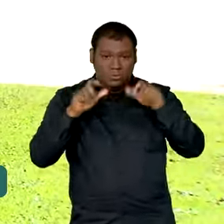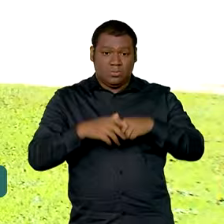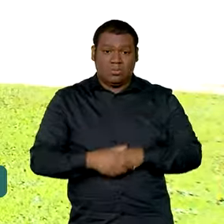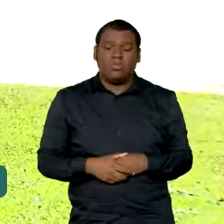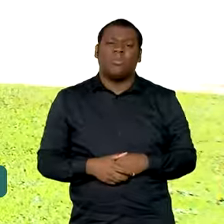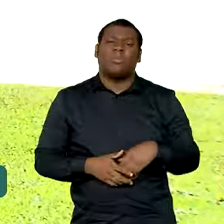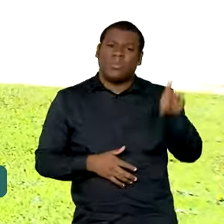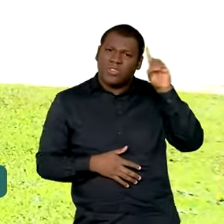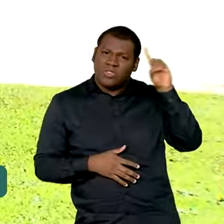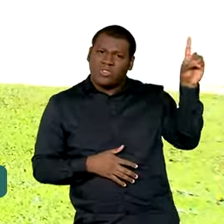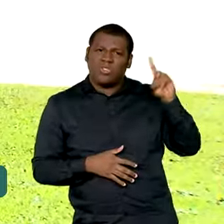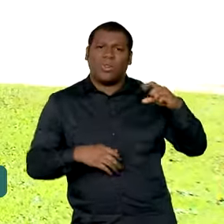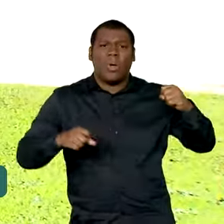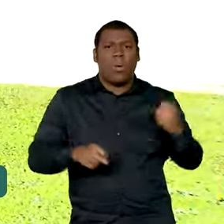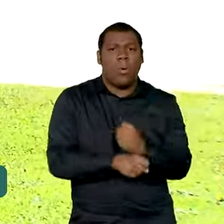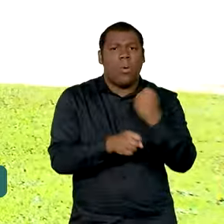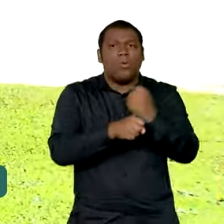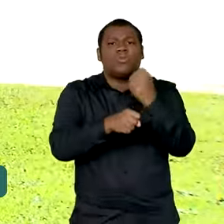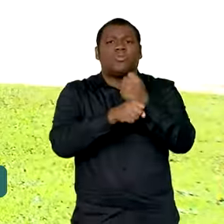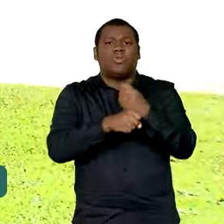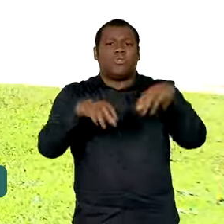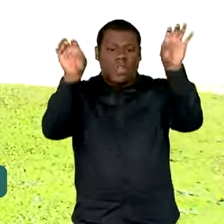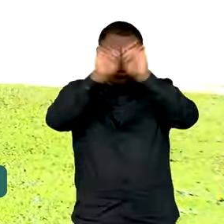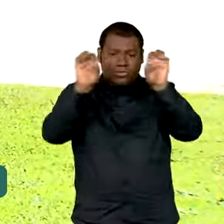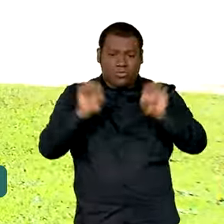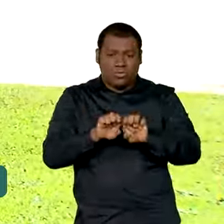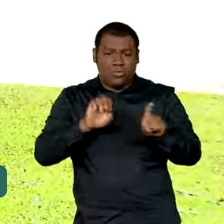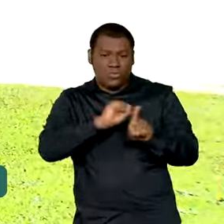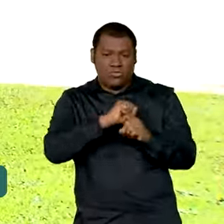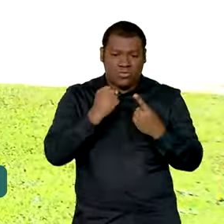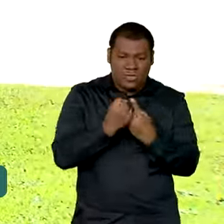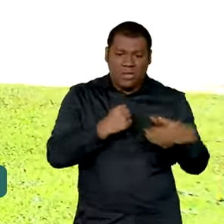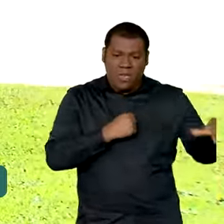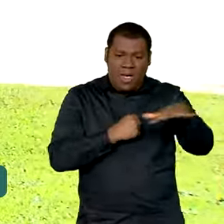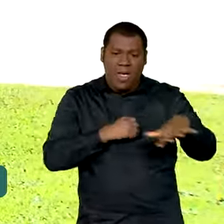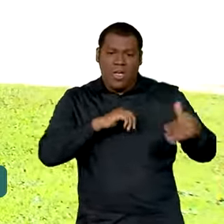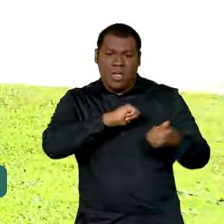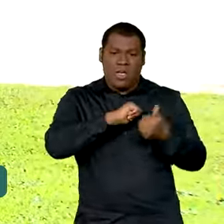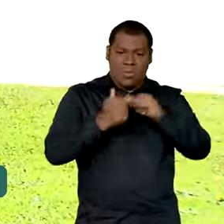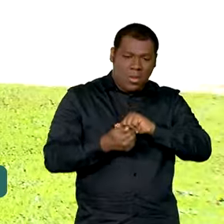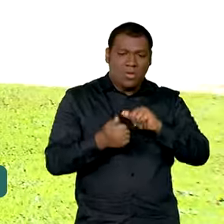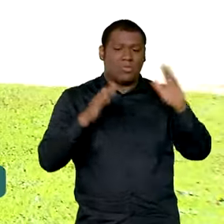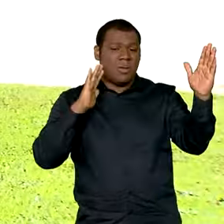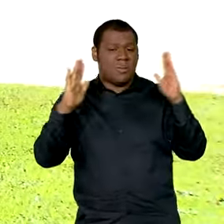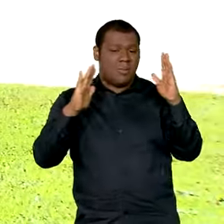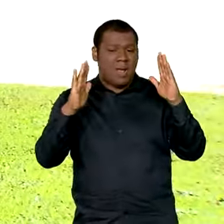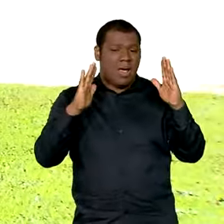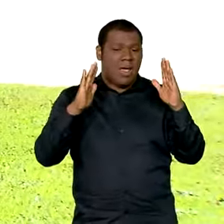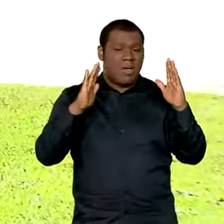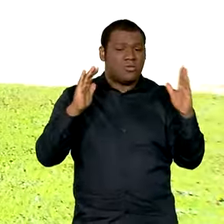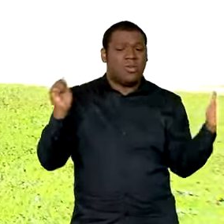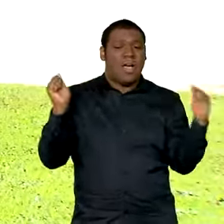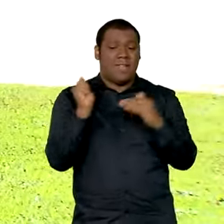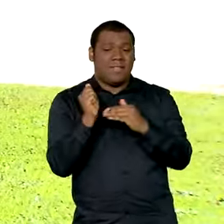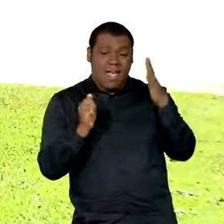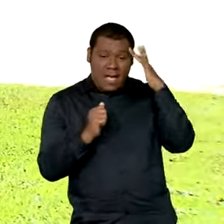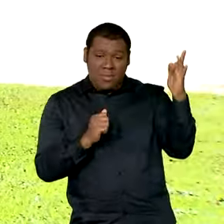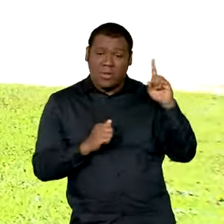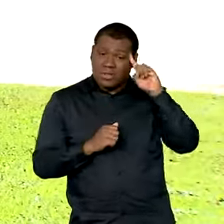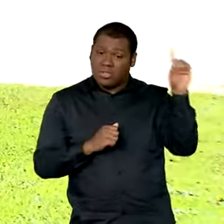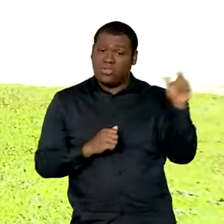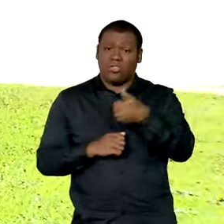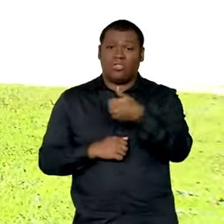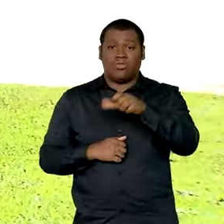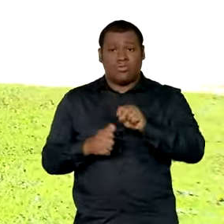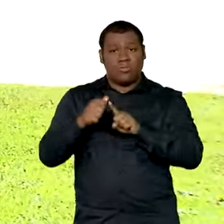ficar atento, para as obras de infraestrutura social, inclusive na área de esportes, o prazo final termina amanhã, dia 18 de abril.